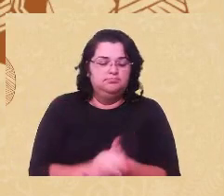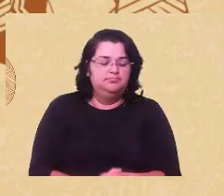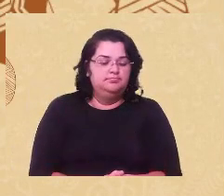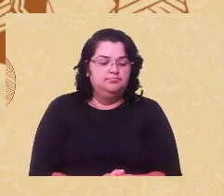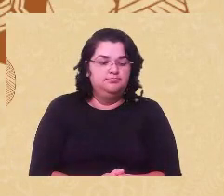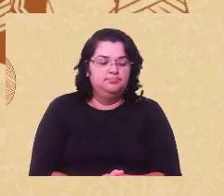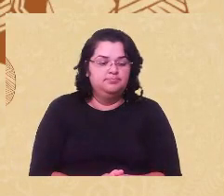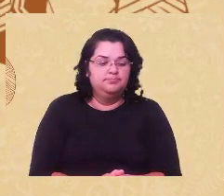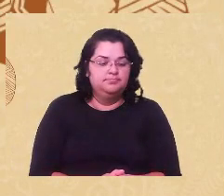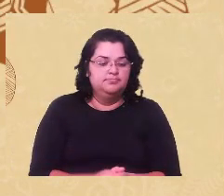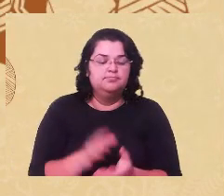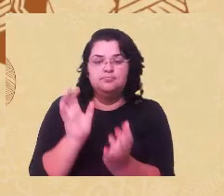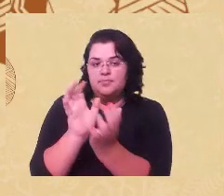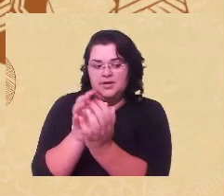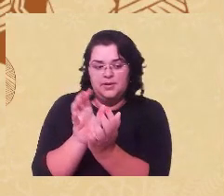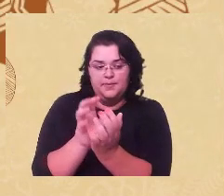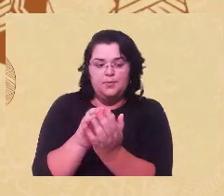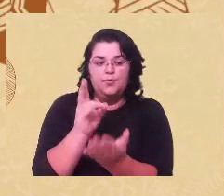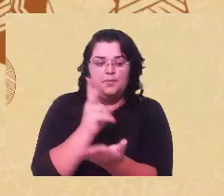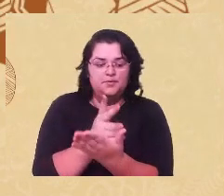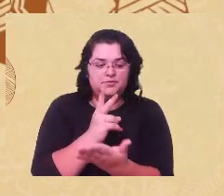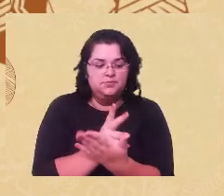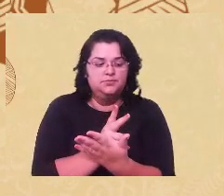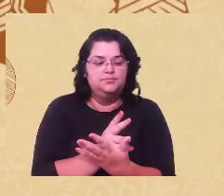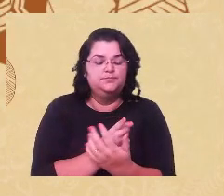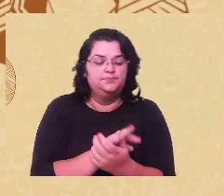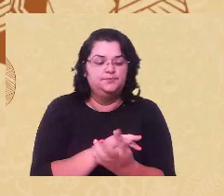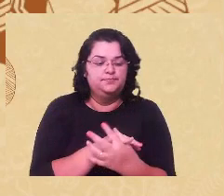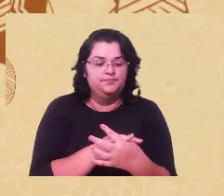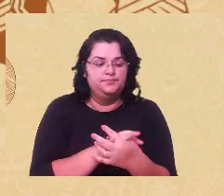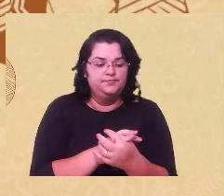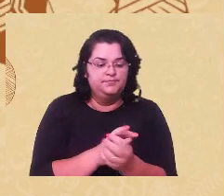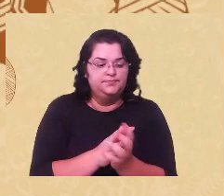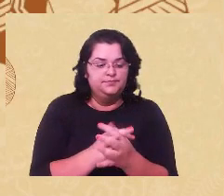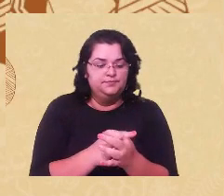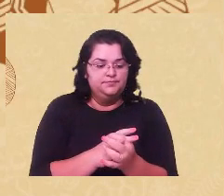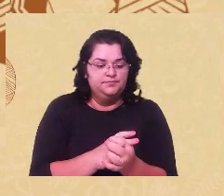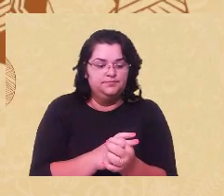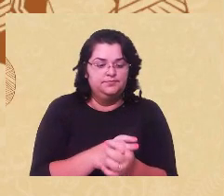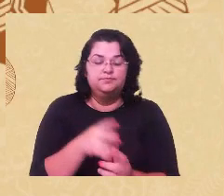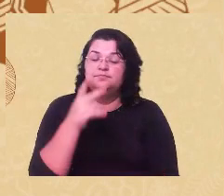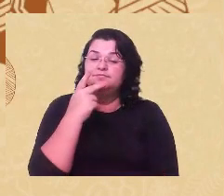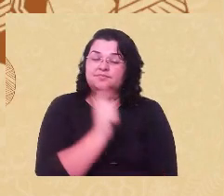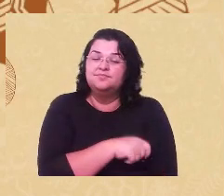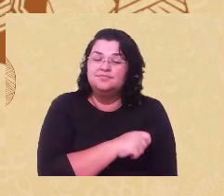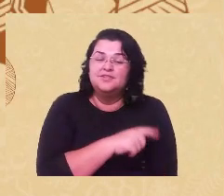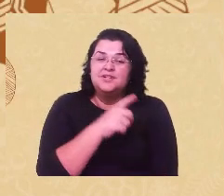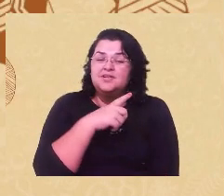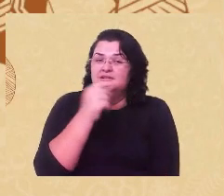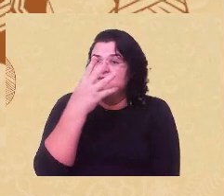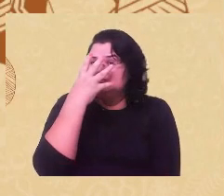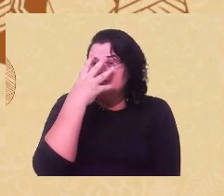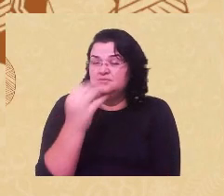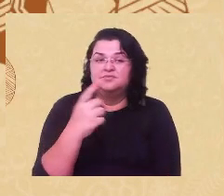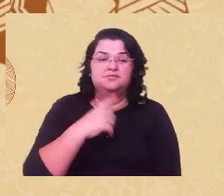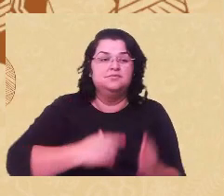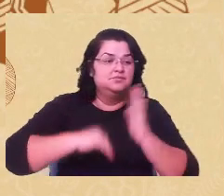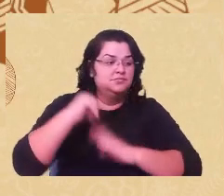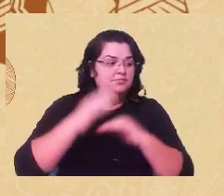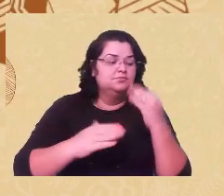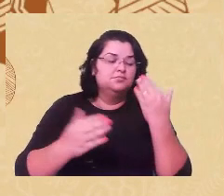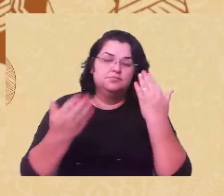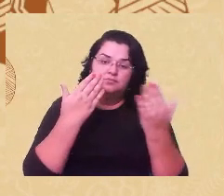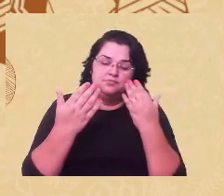Pernambuco, desculpem, e aí a gente vê, inclusive, como é perverso a convocação que alguns profissionais da psicologia